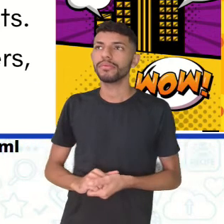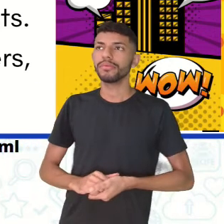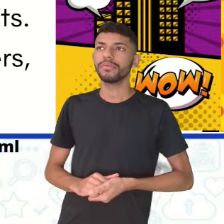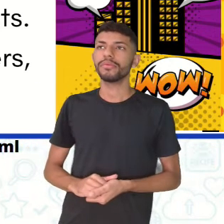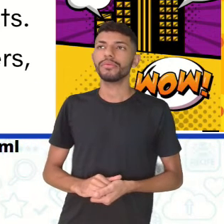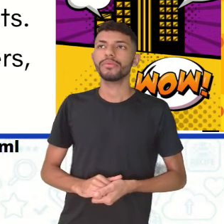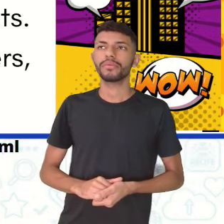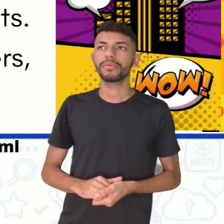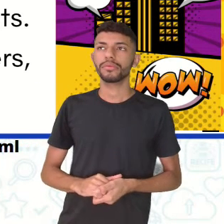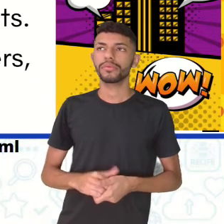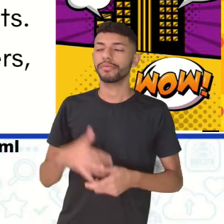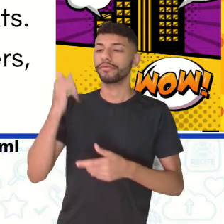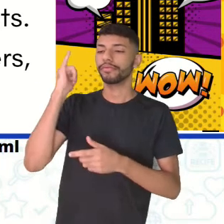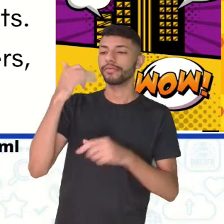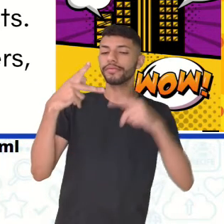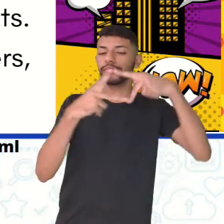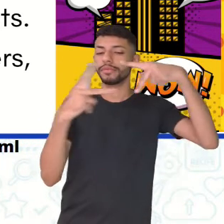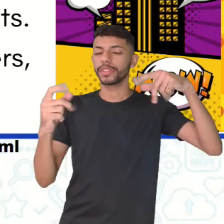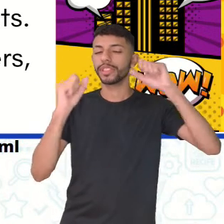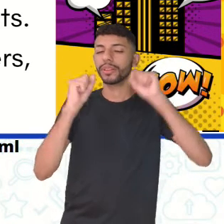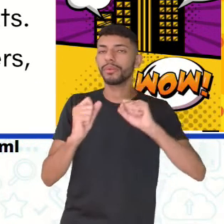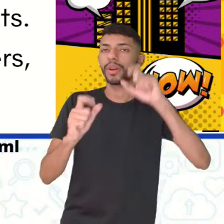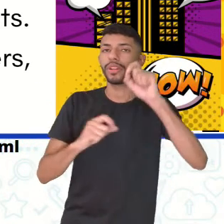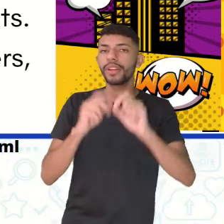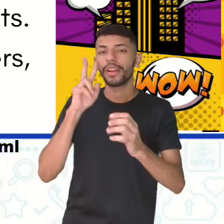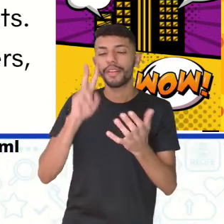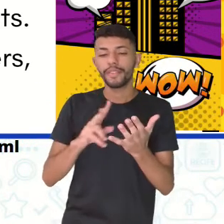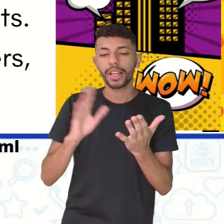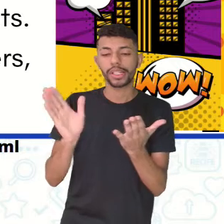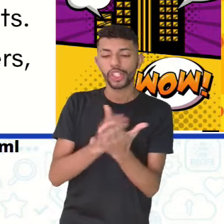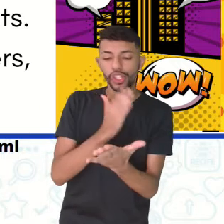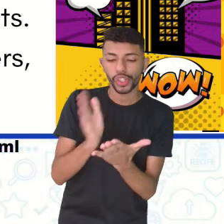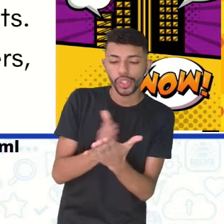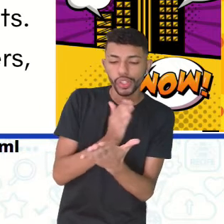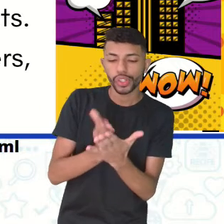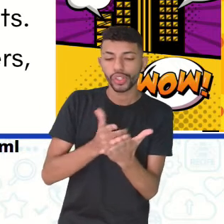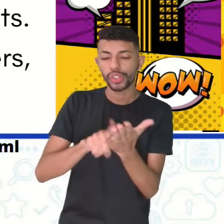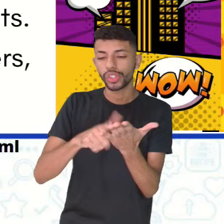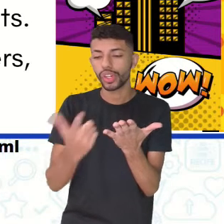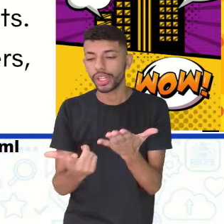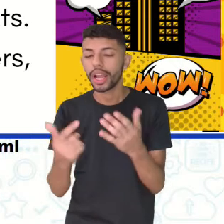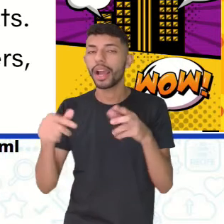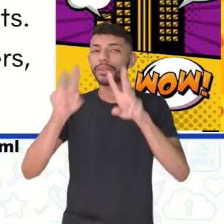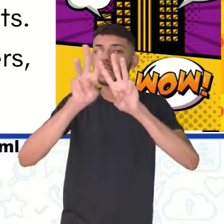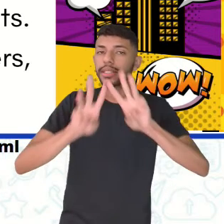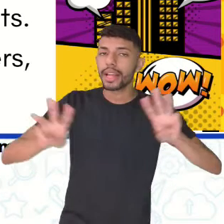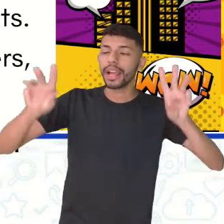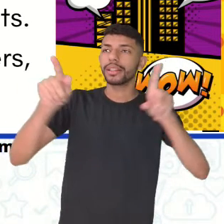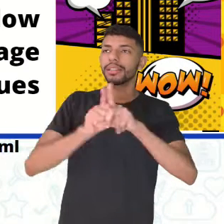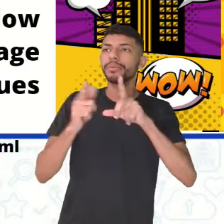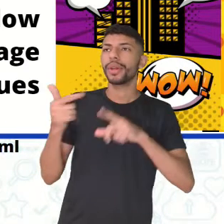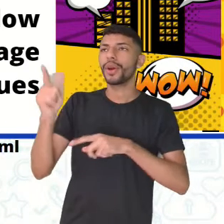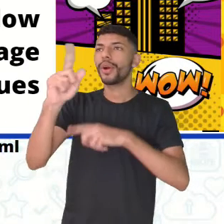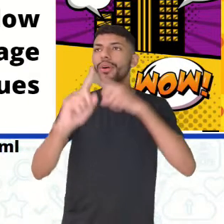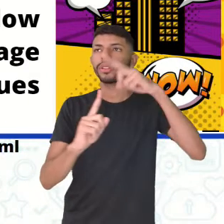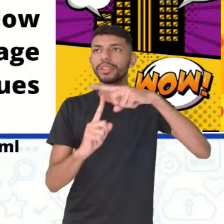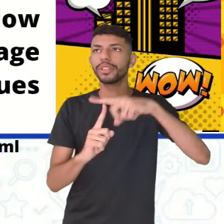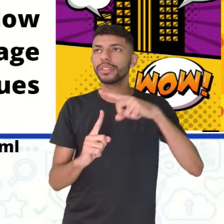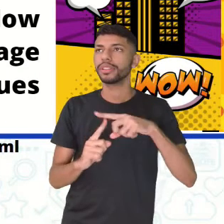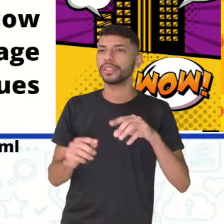Então, histórias em quadrinhos podem ser vistas em jornais, em revistas, em sites e outras mídias também.